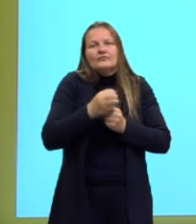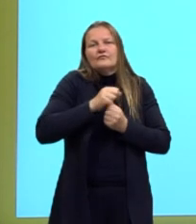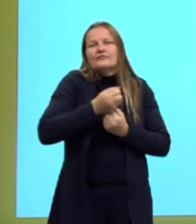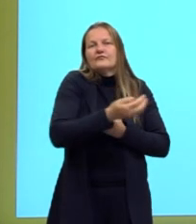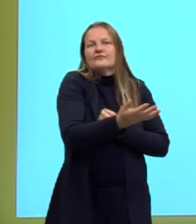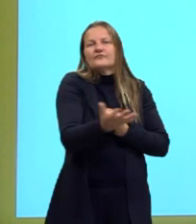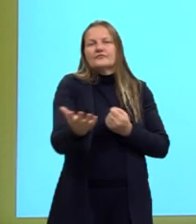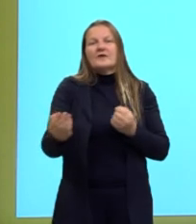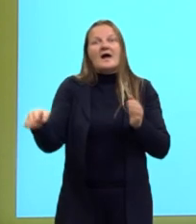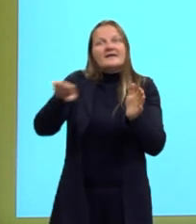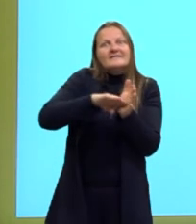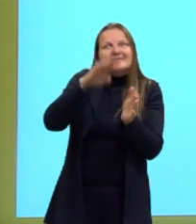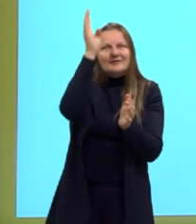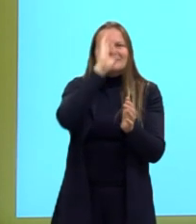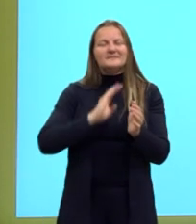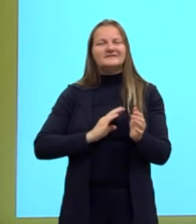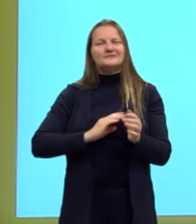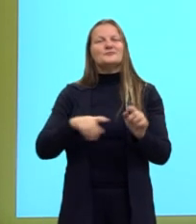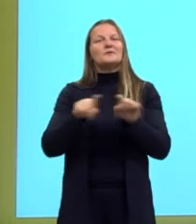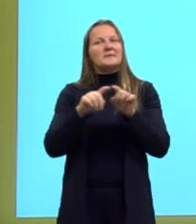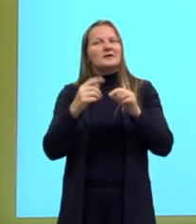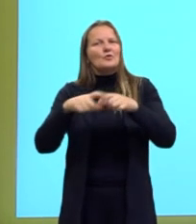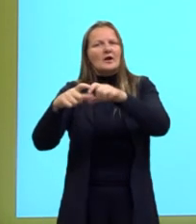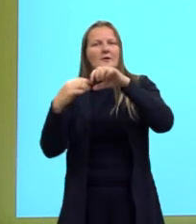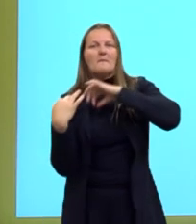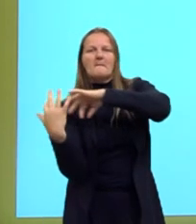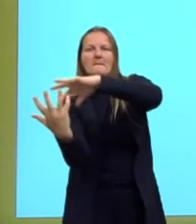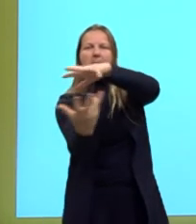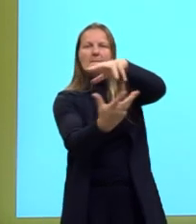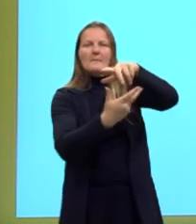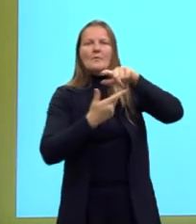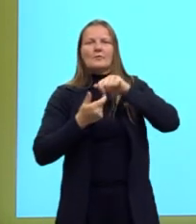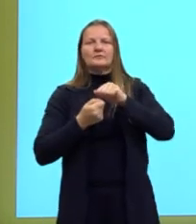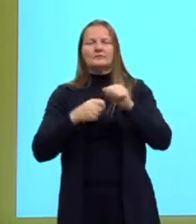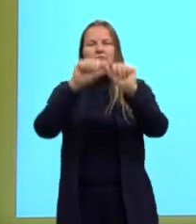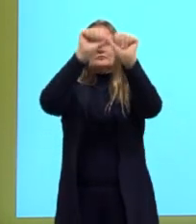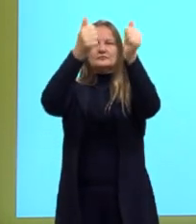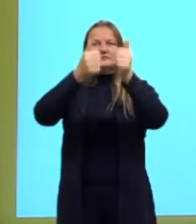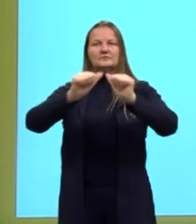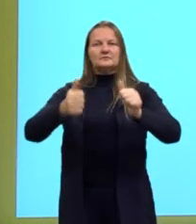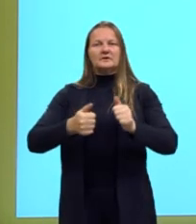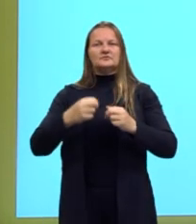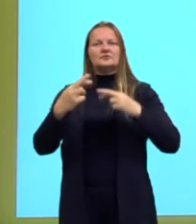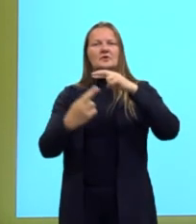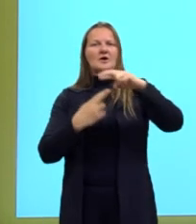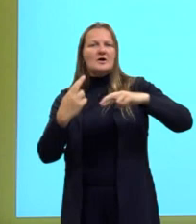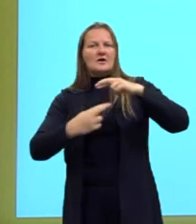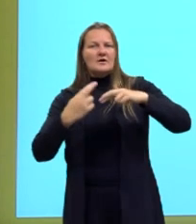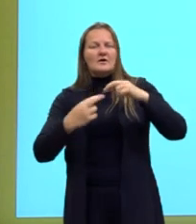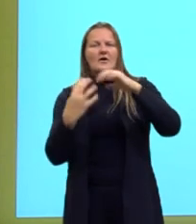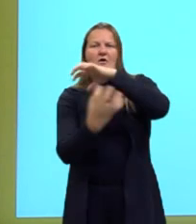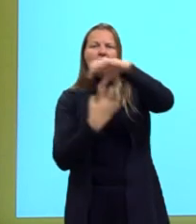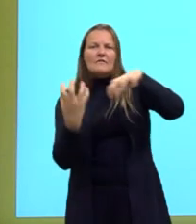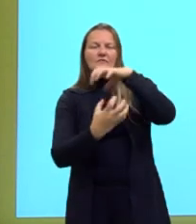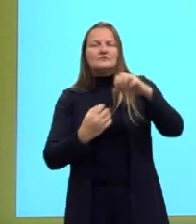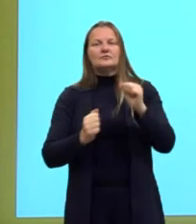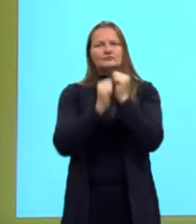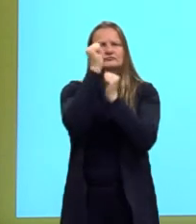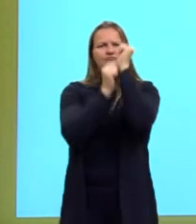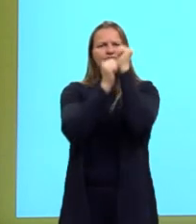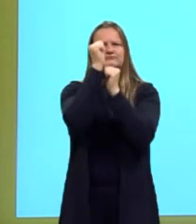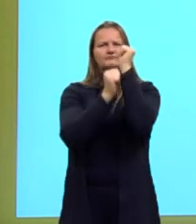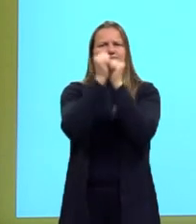chega ao Brasil e em outras partes do mundo. Aqui a gente tem uma imagem da Revolução Industrial. Notem aqui, temos as